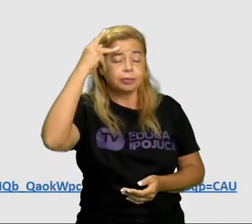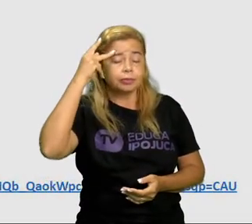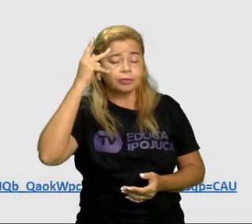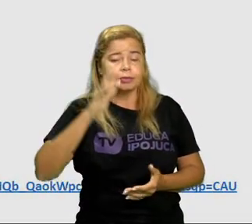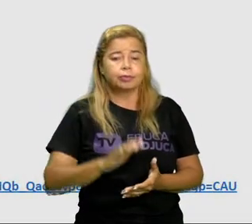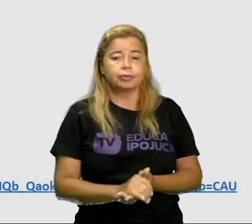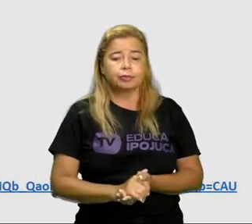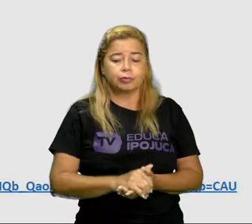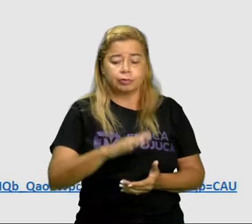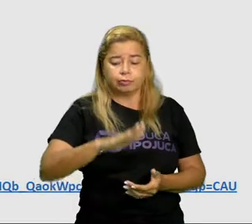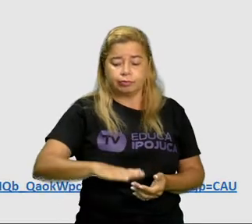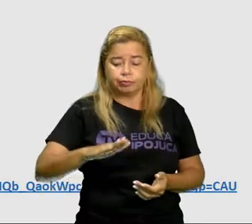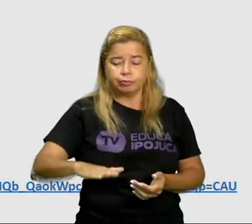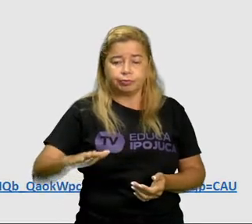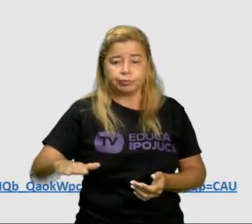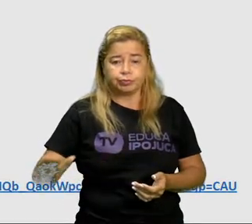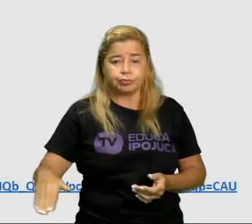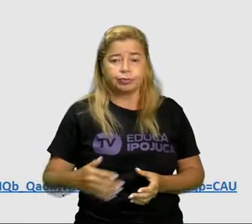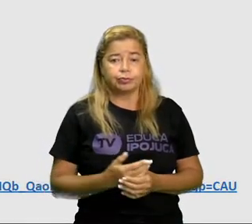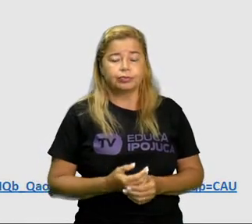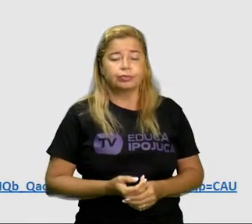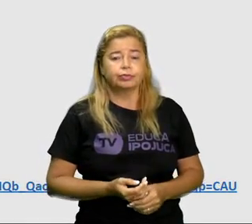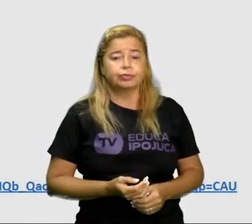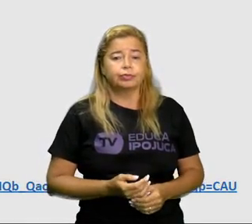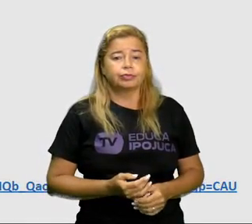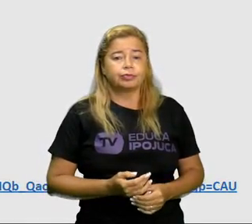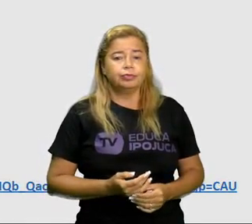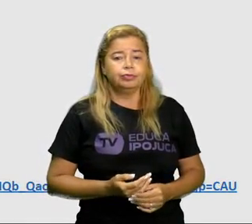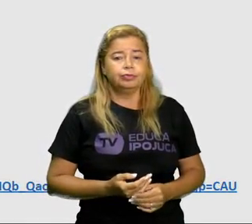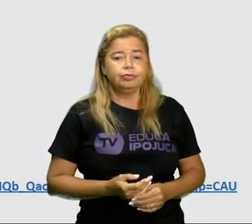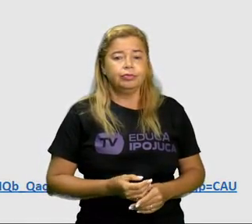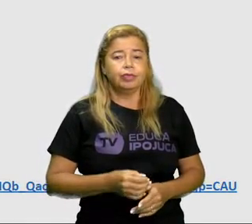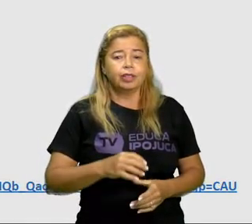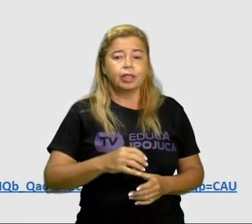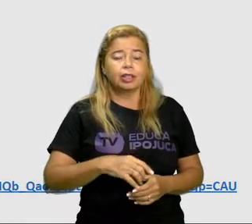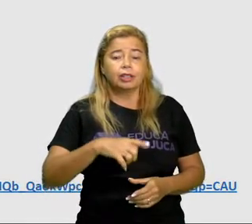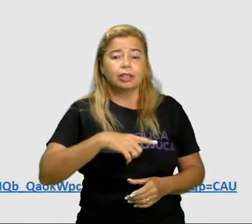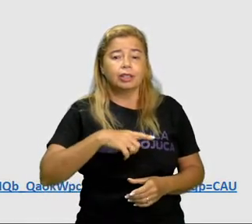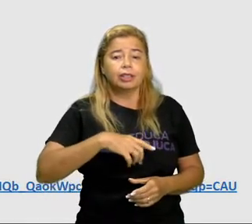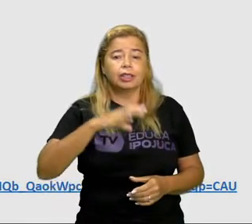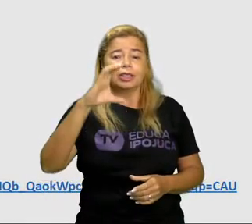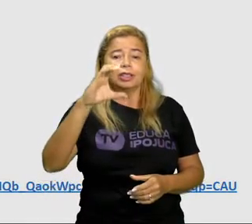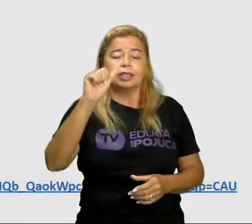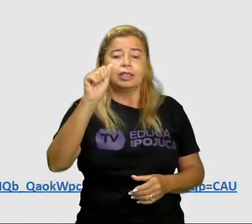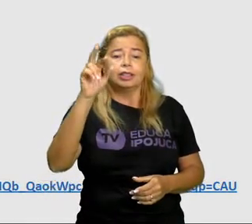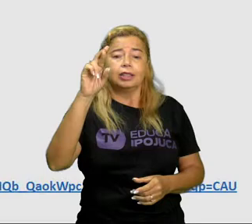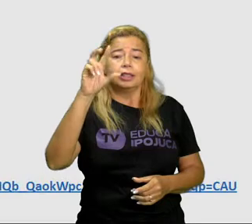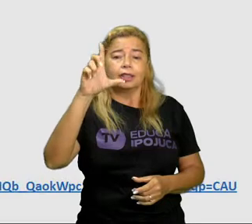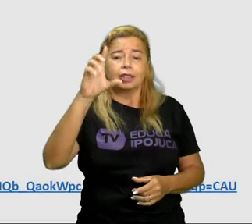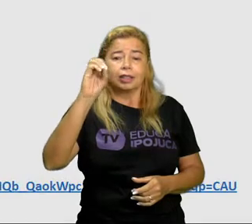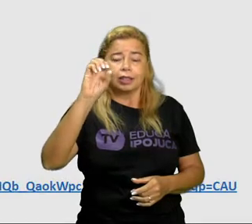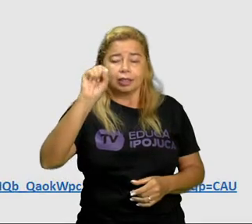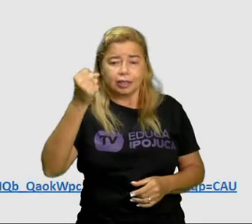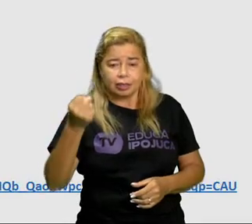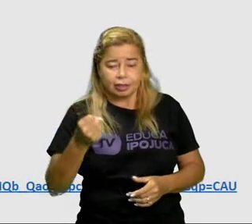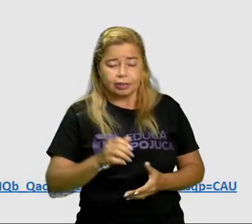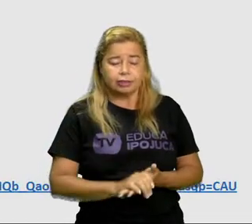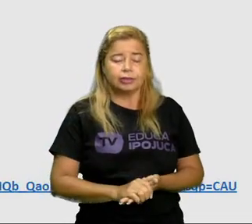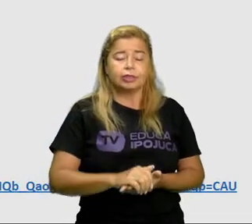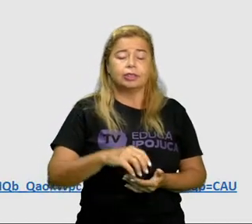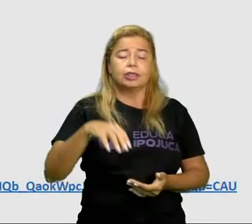crianças sendo representadas. Temos aí o Carlos, a Débora e o Paulo.